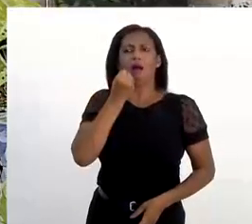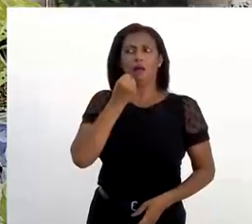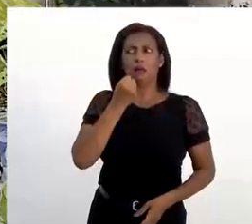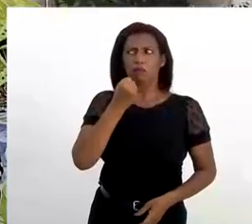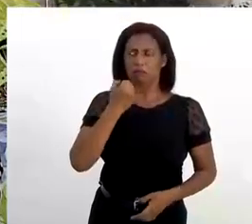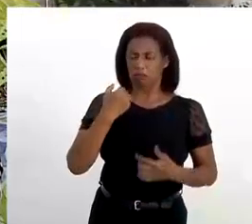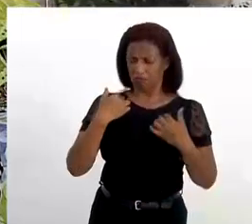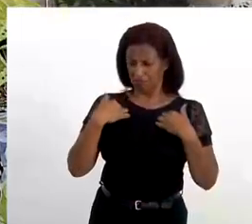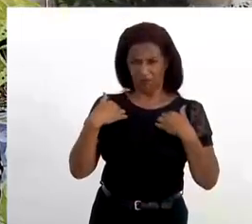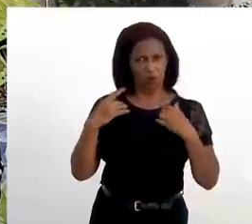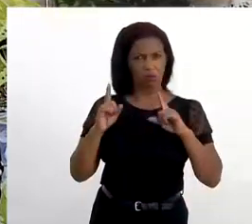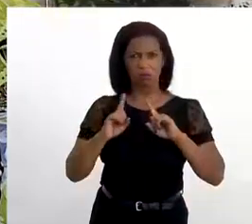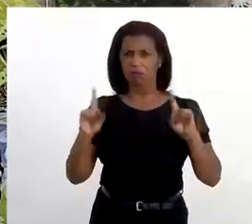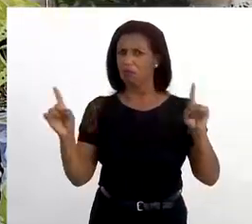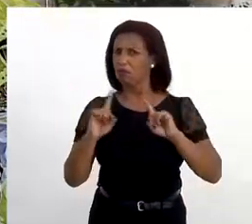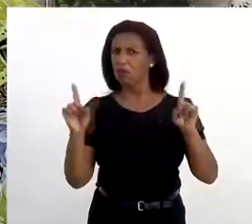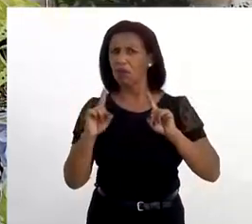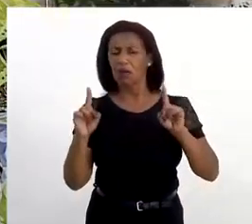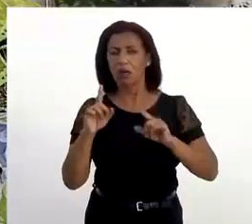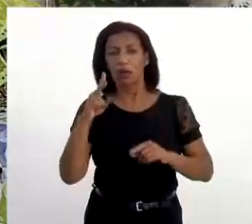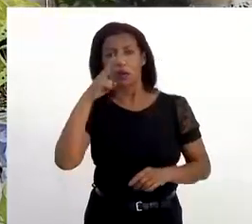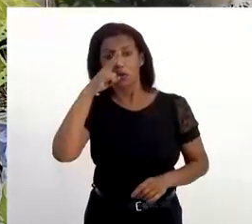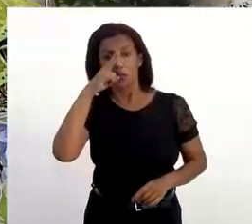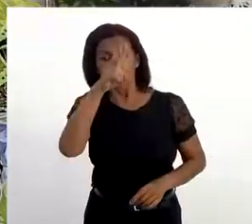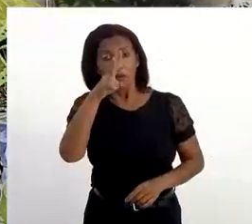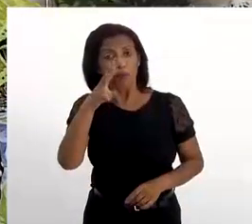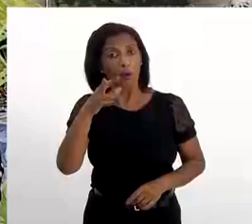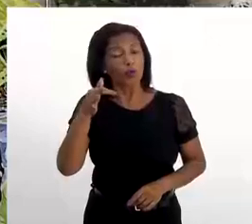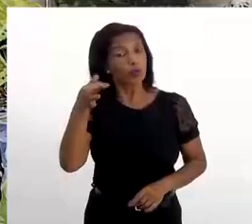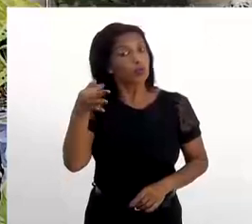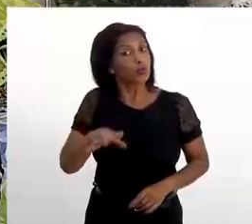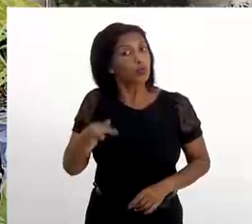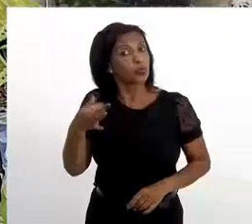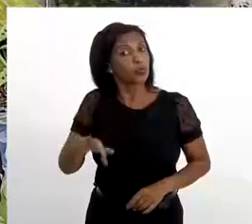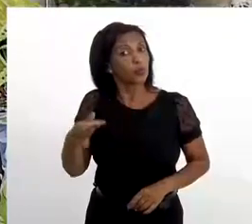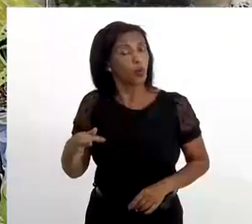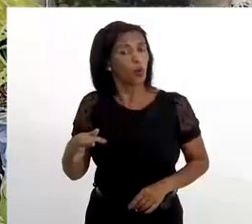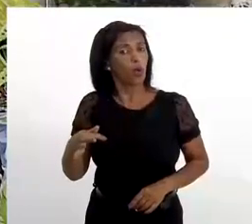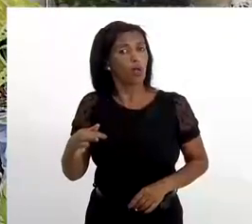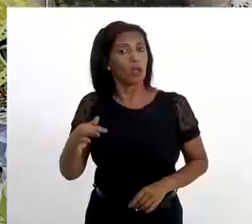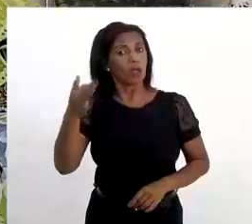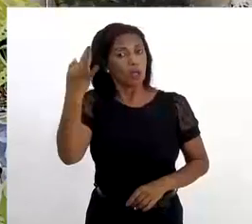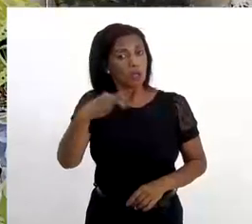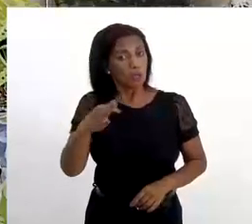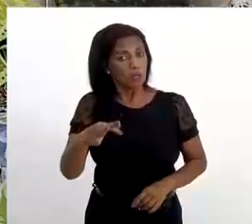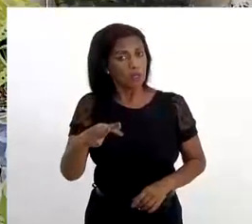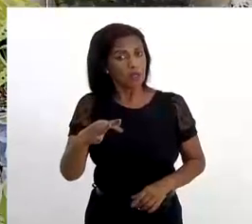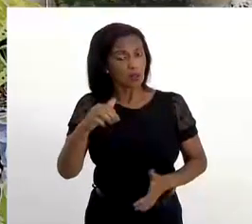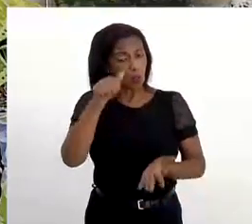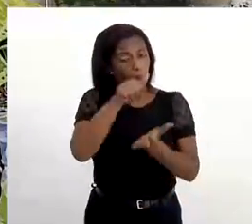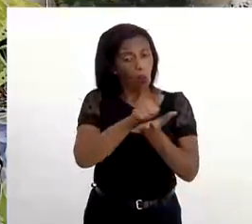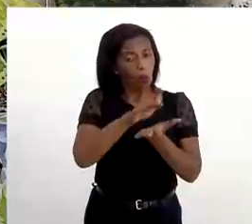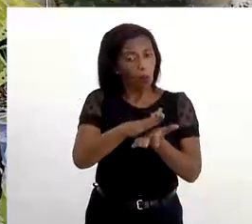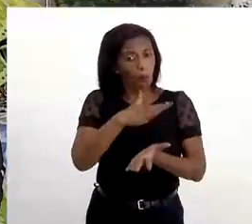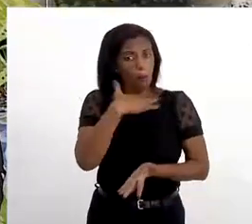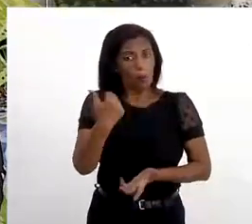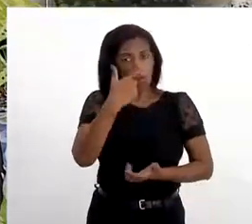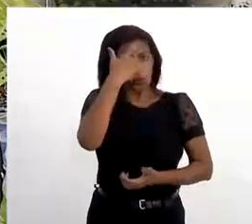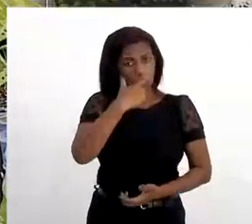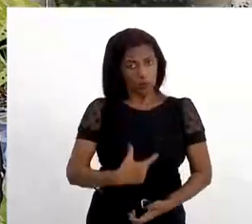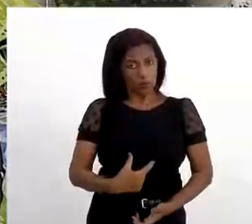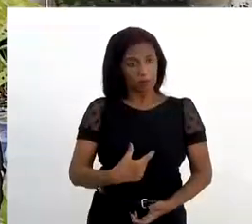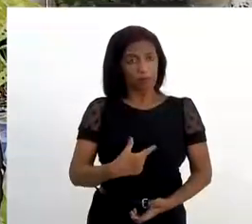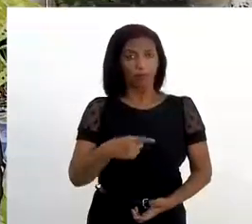diz, não, não me suicidei, eu tive uma forte dor e essa dor me levou à morte. E aí, os